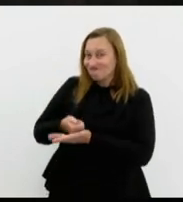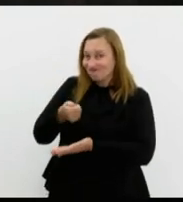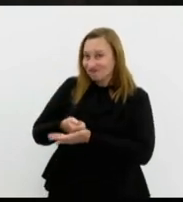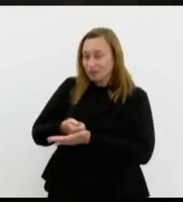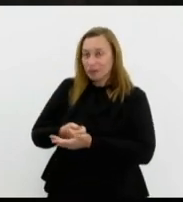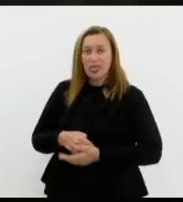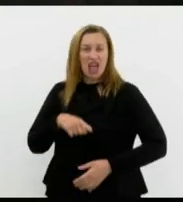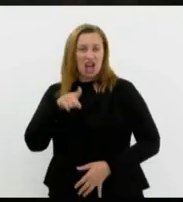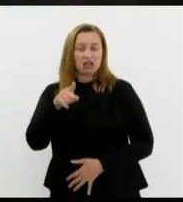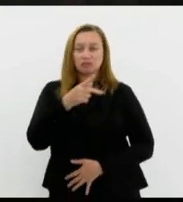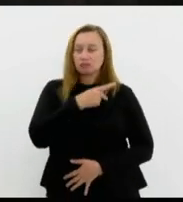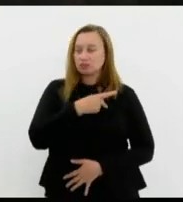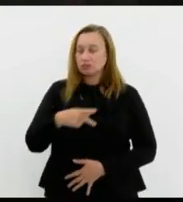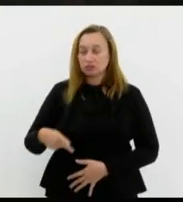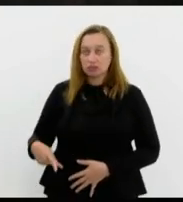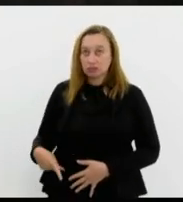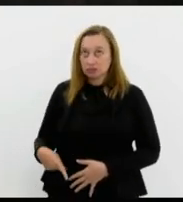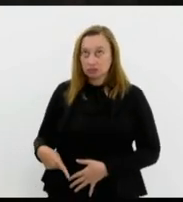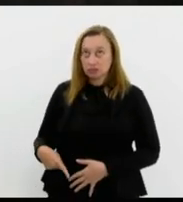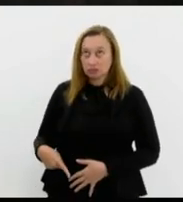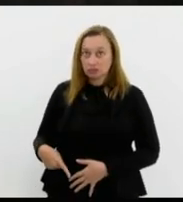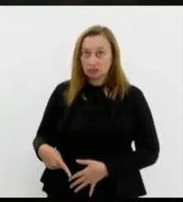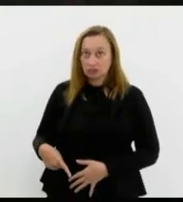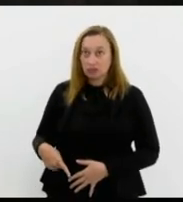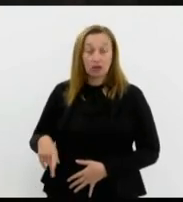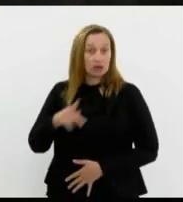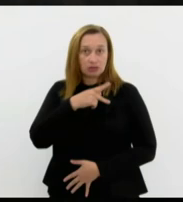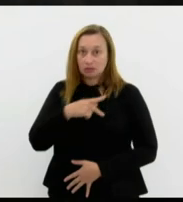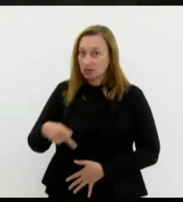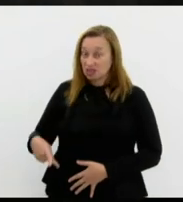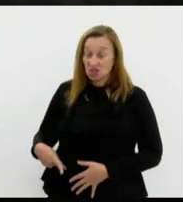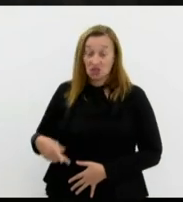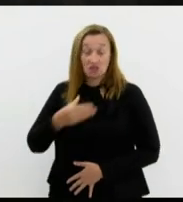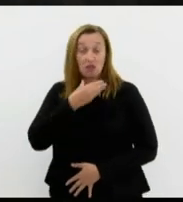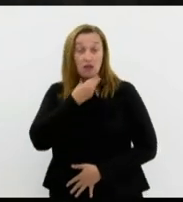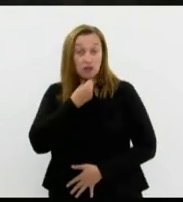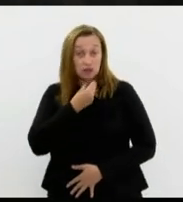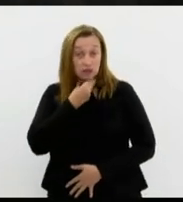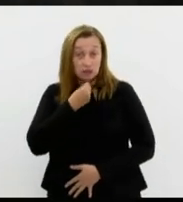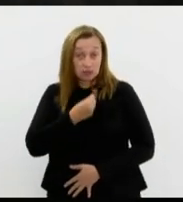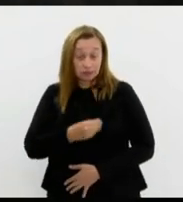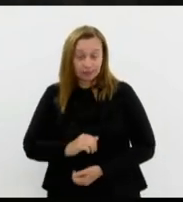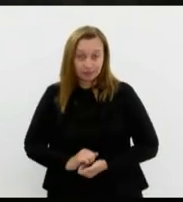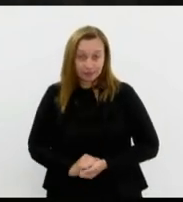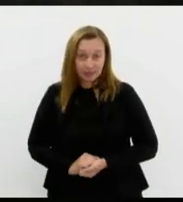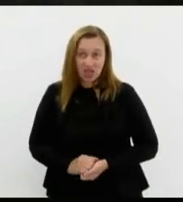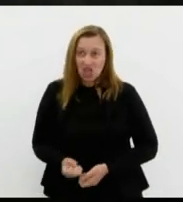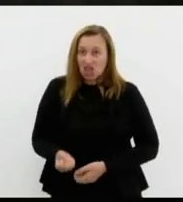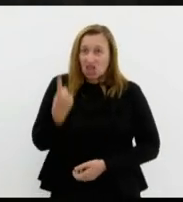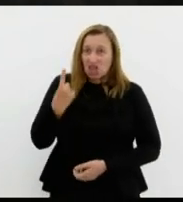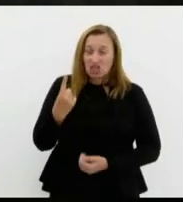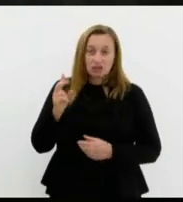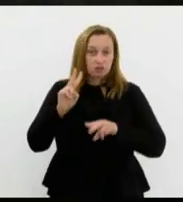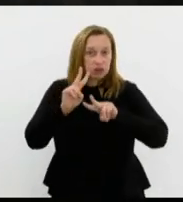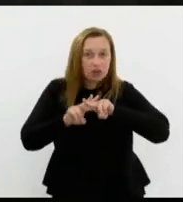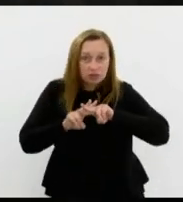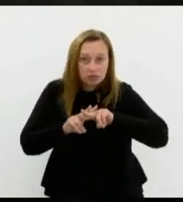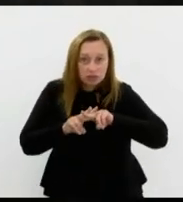ex-presidiário,